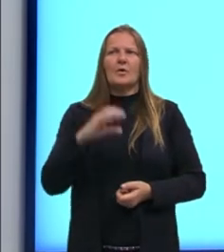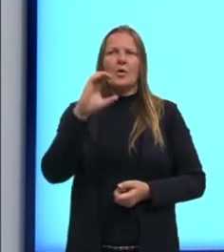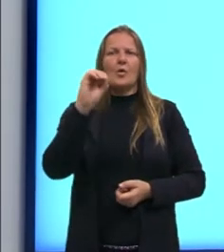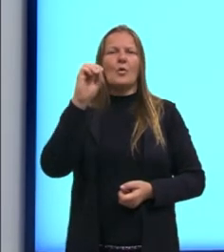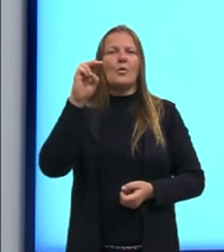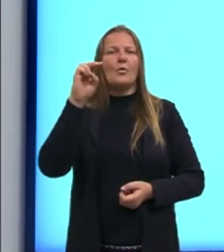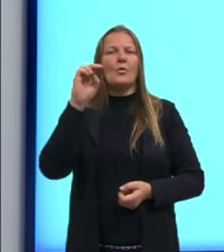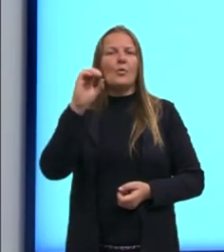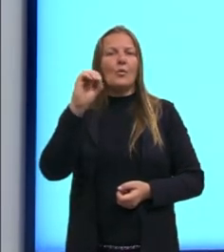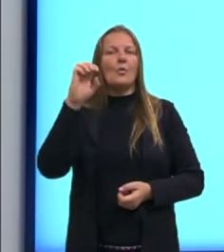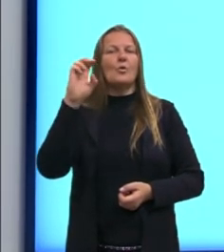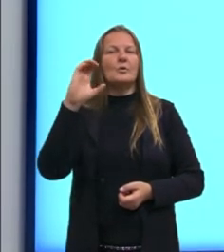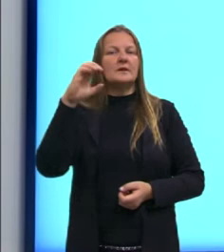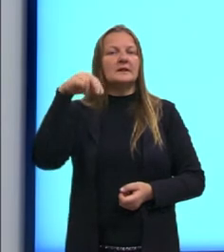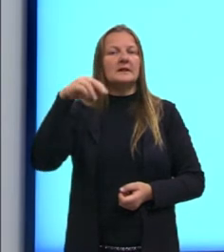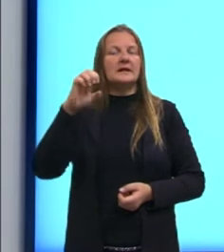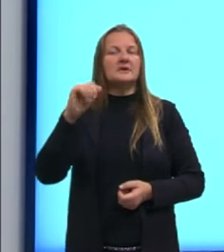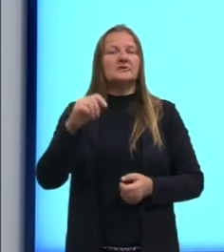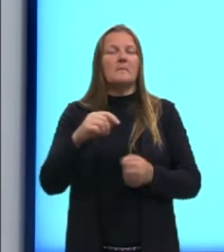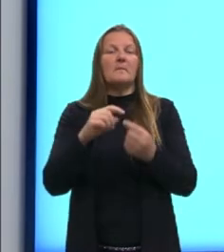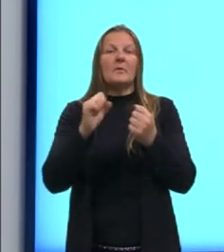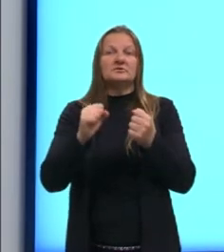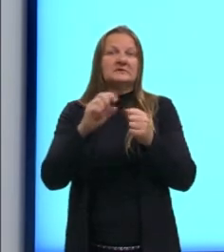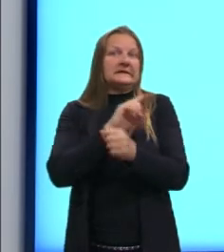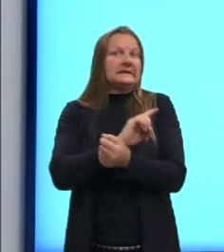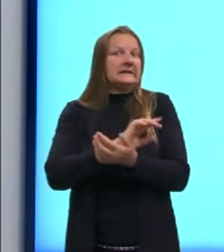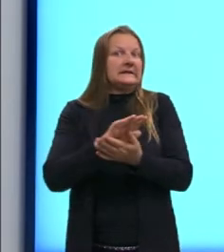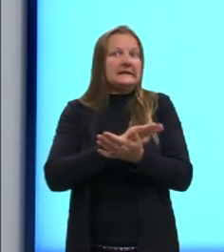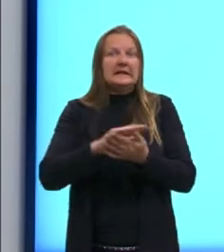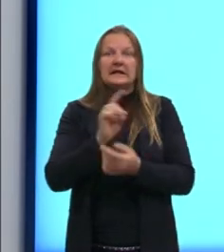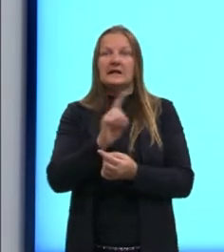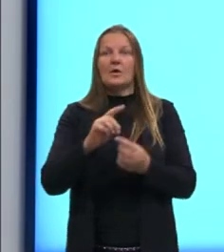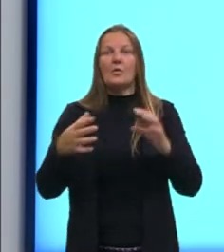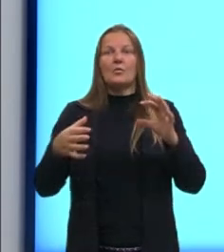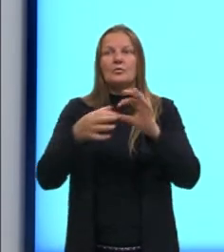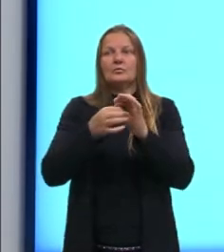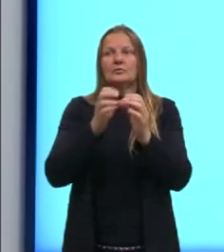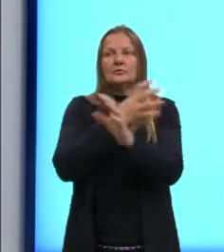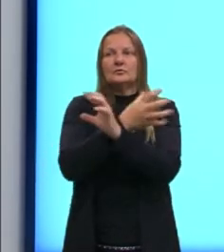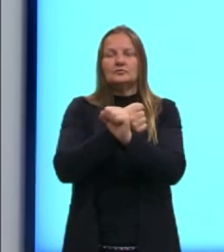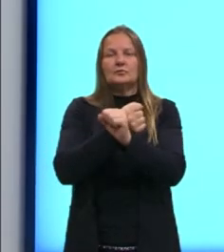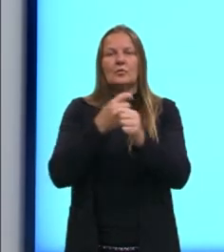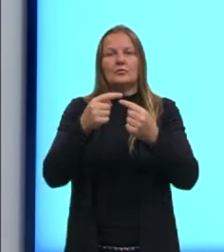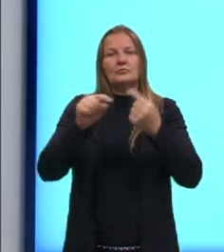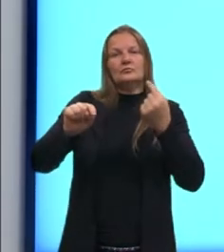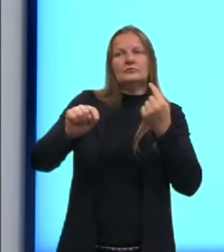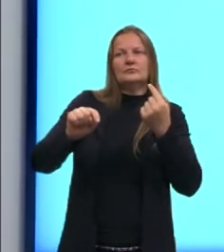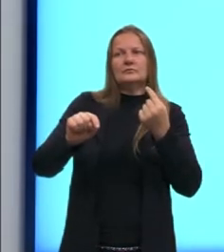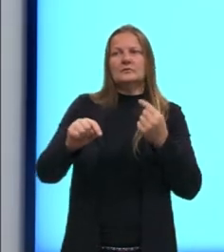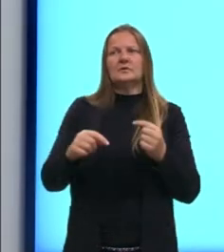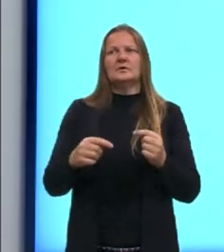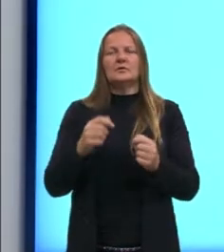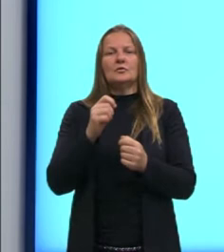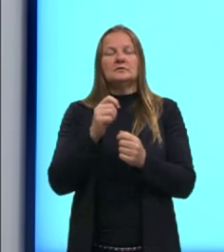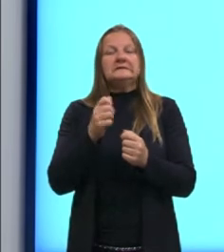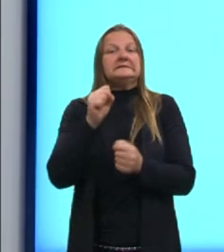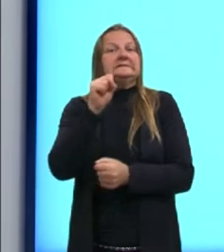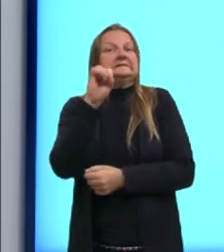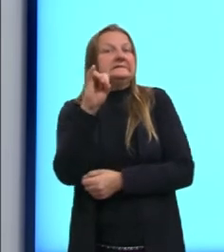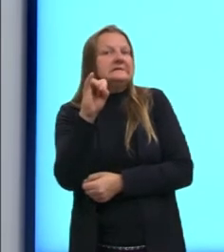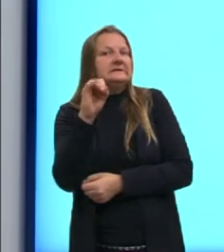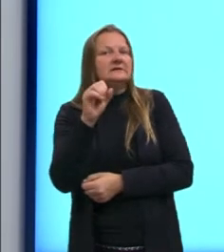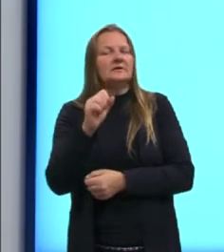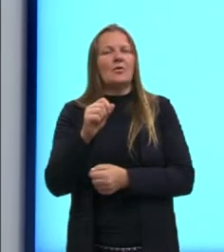recebem o nome, então, de negação, conjunção, desjunção, a condicional e a